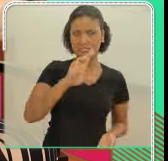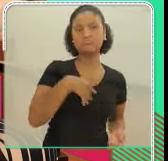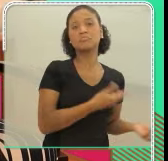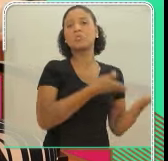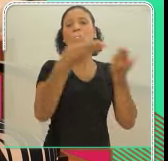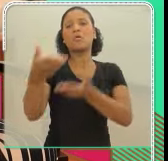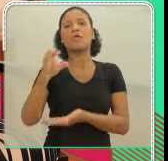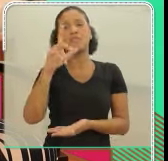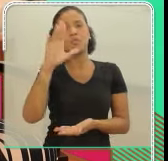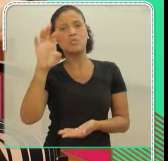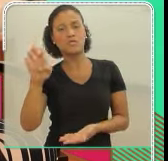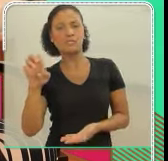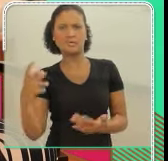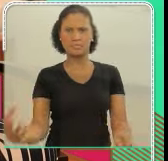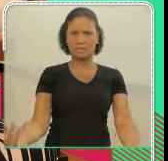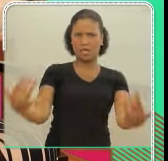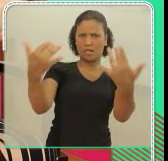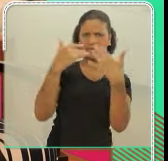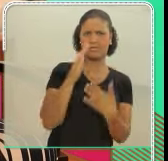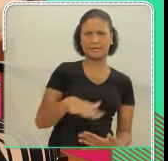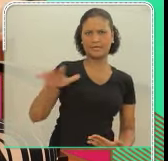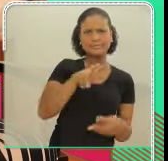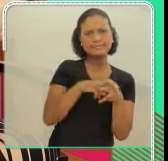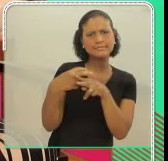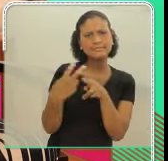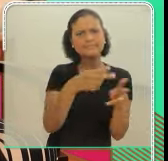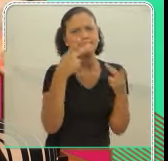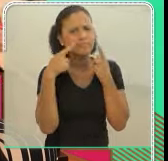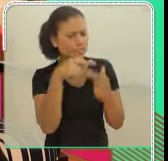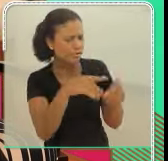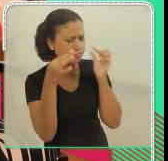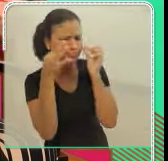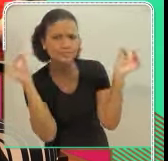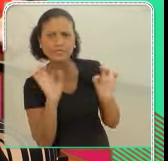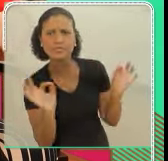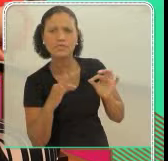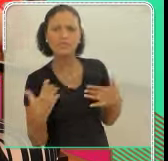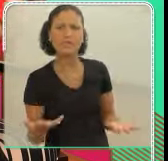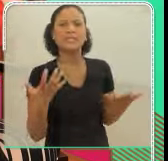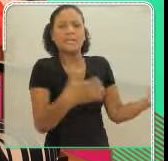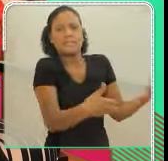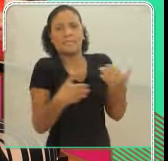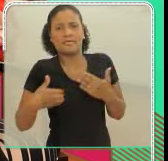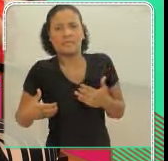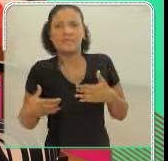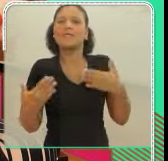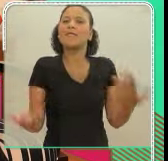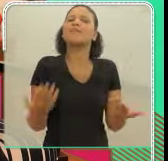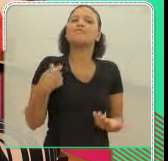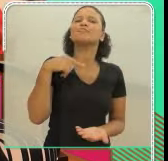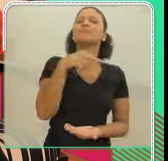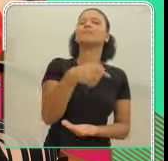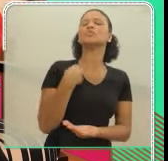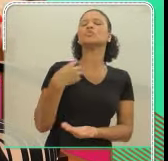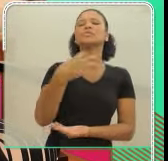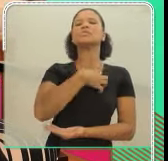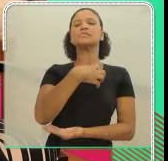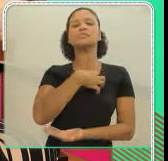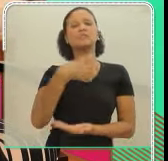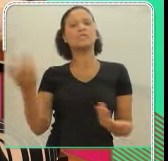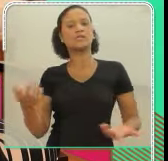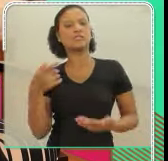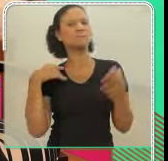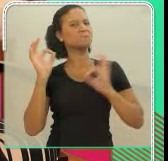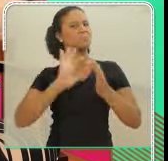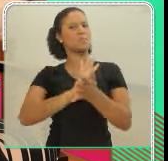ela, porque ela não vai acompanhar. E não é, eu levo ela para o clube, assim, chove menininha sentada do lado, porque ela acha, ah, que fofa,